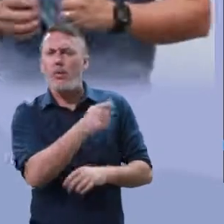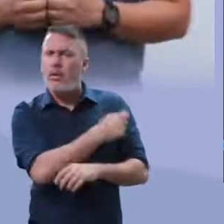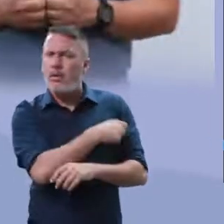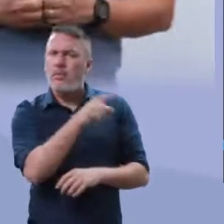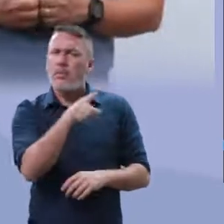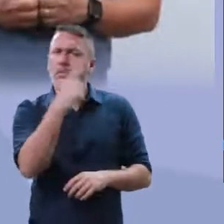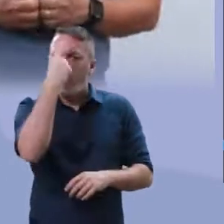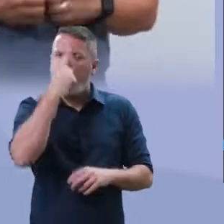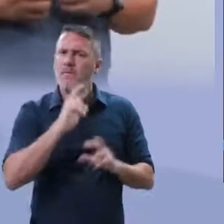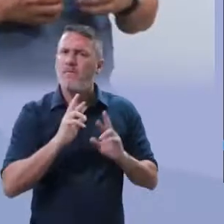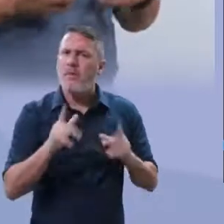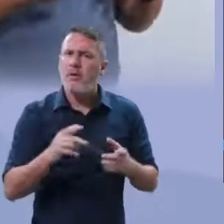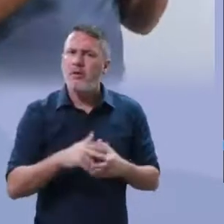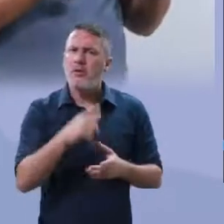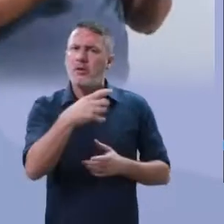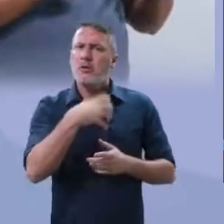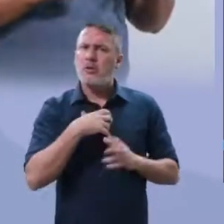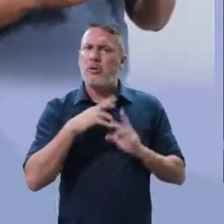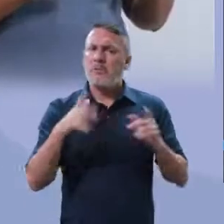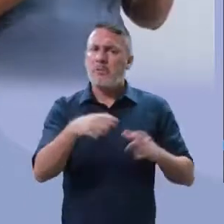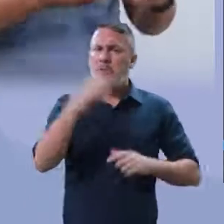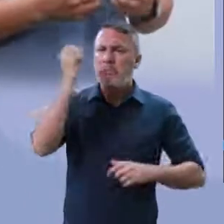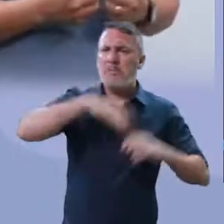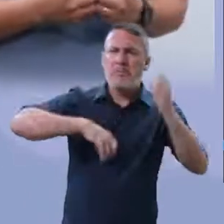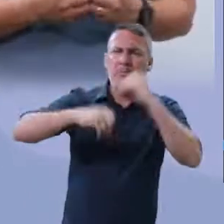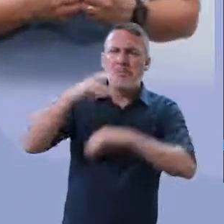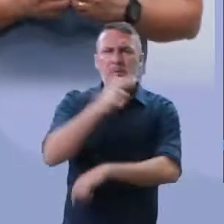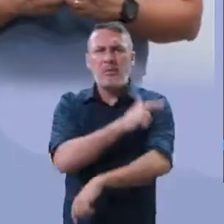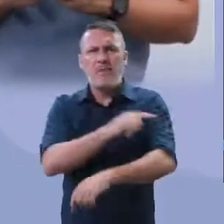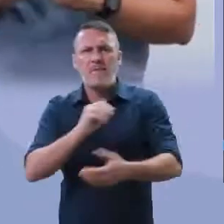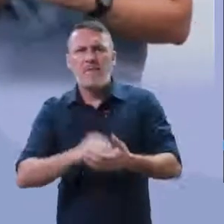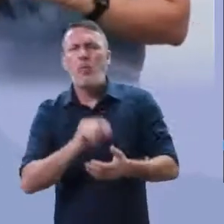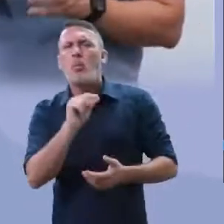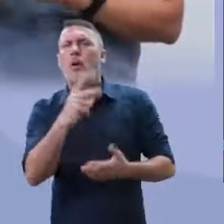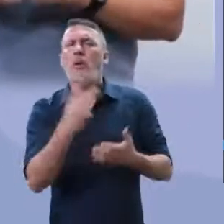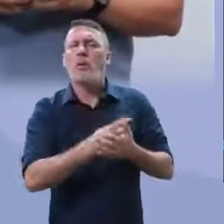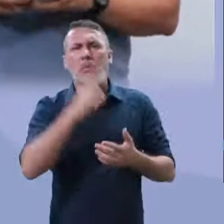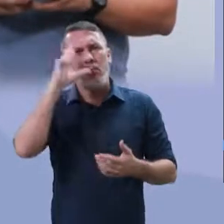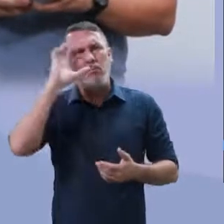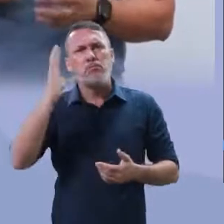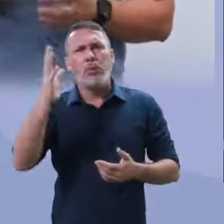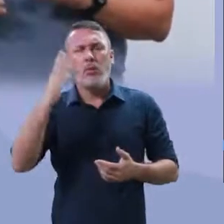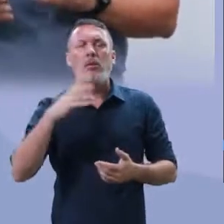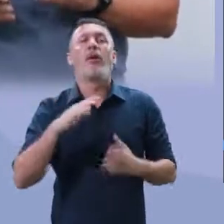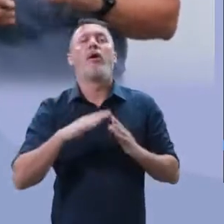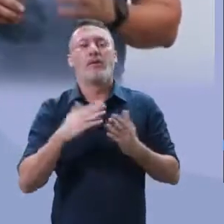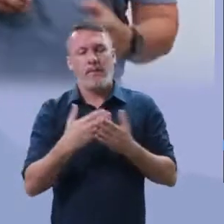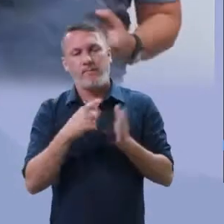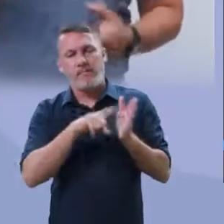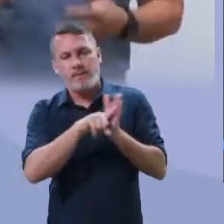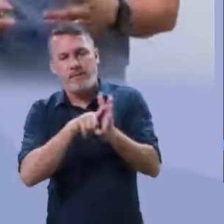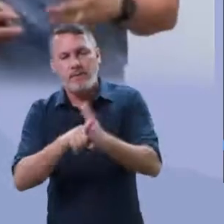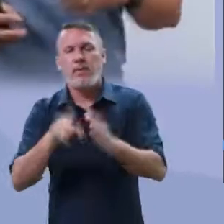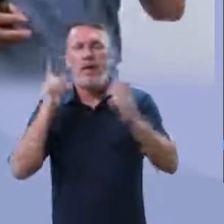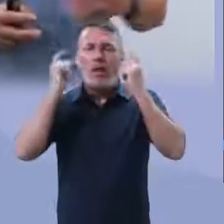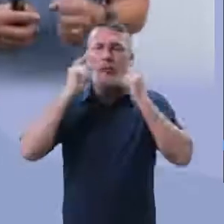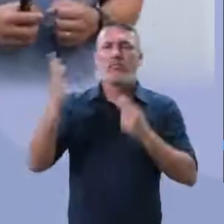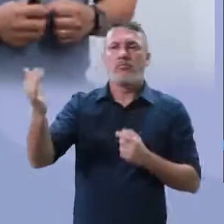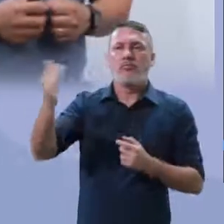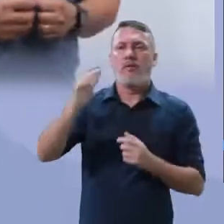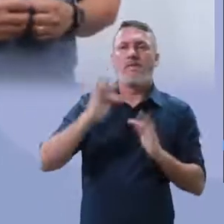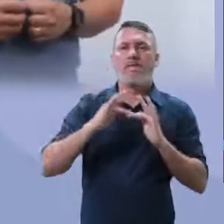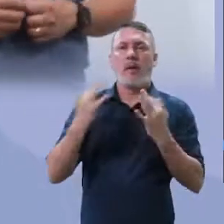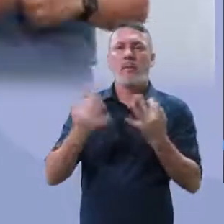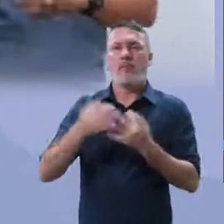aluno está diferente, o aluno está com atitudes grosseiras, o aluno, o que está acontecendo com aluno? Vamos investigar, faz uma reunião,